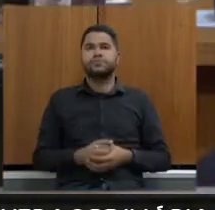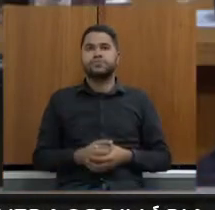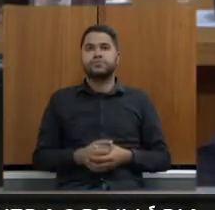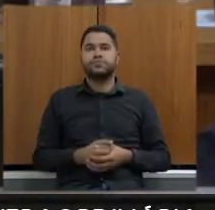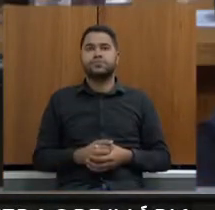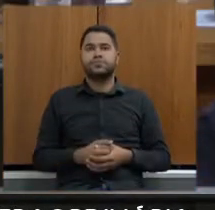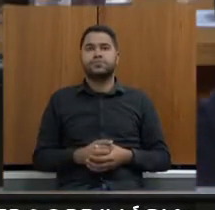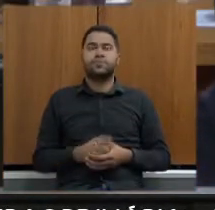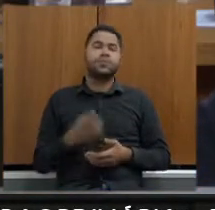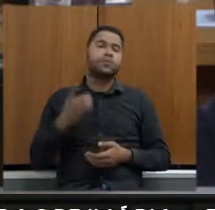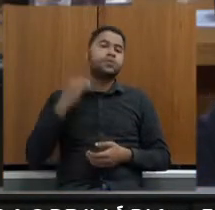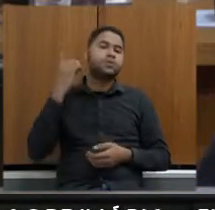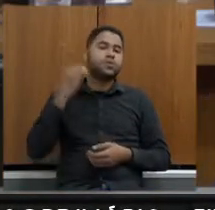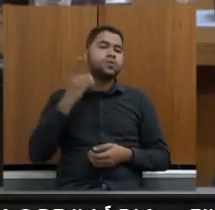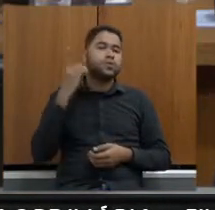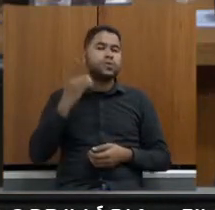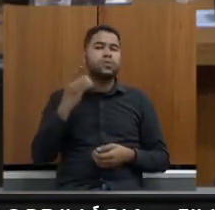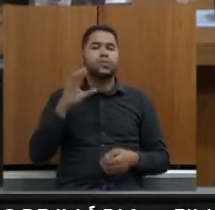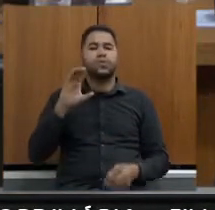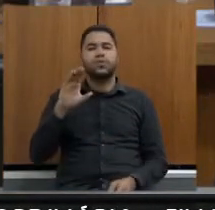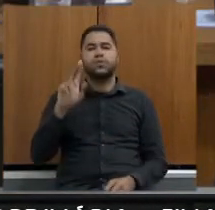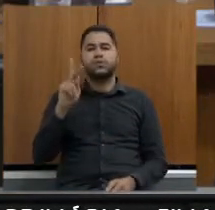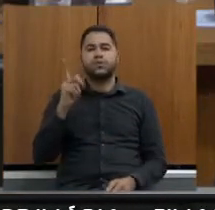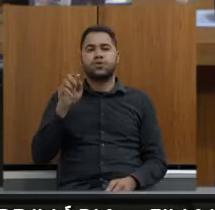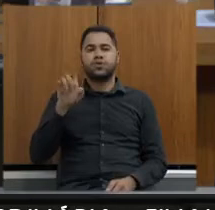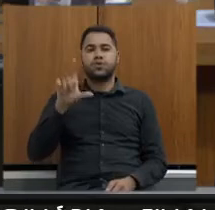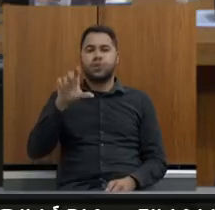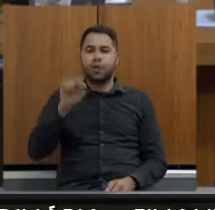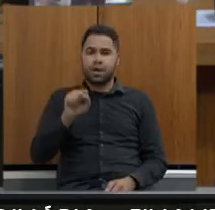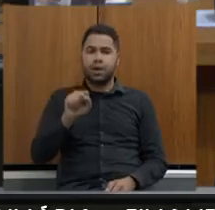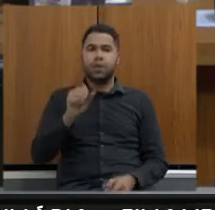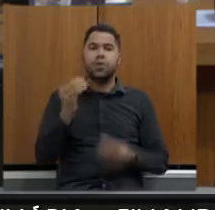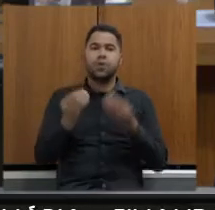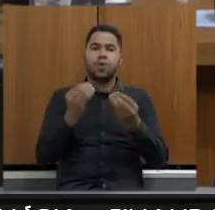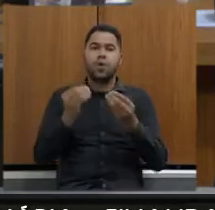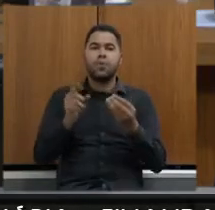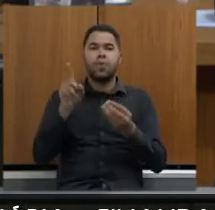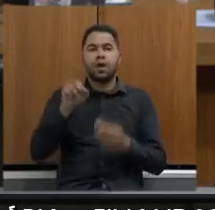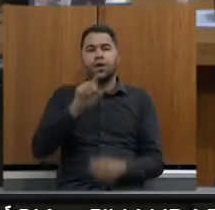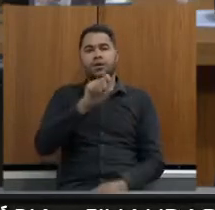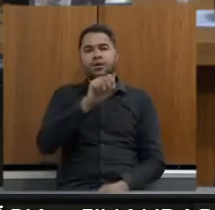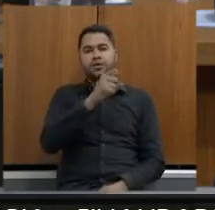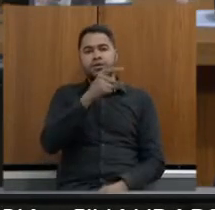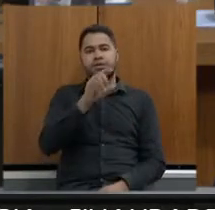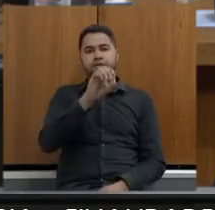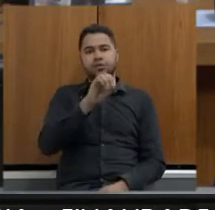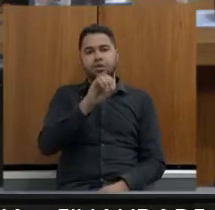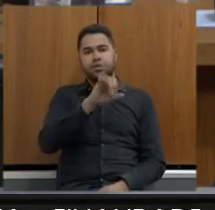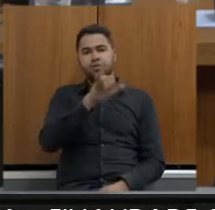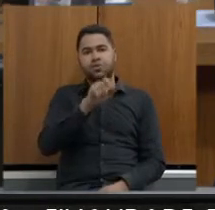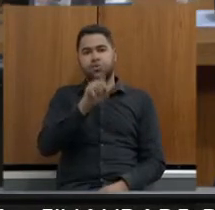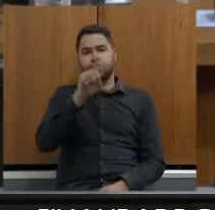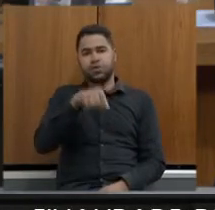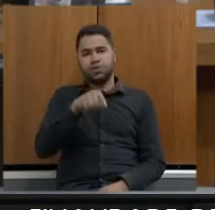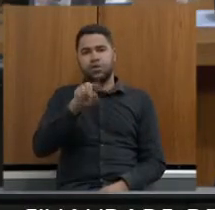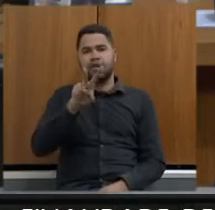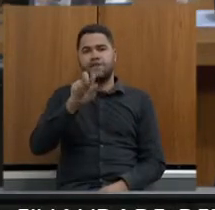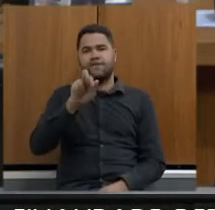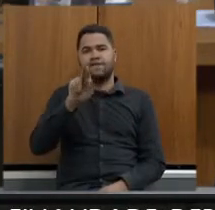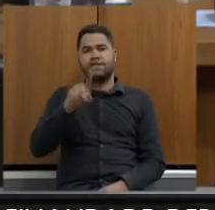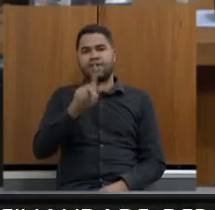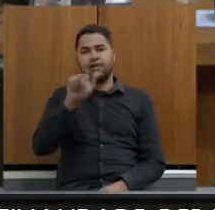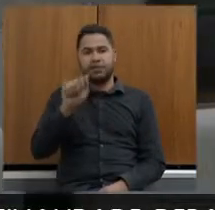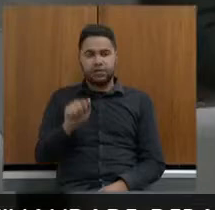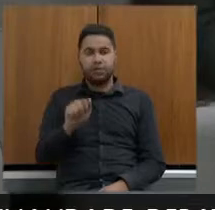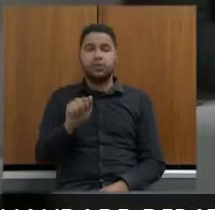que o deputado Charles Santos manifestou sobre a obra de São José da Varginha o grupo que está aqui no plenário